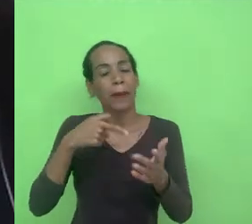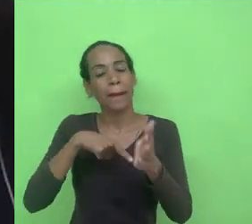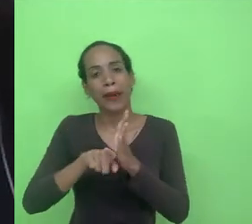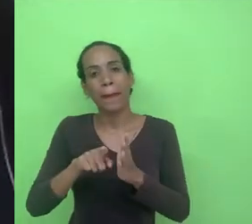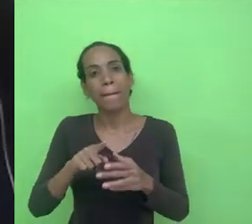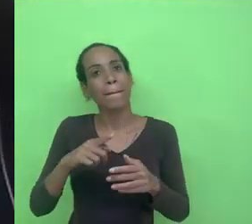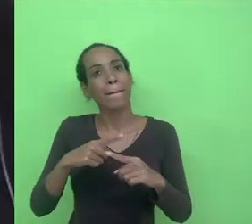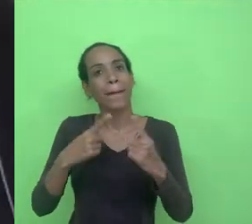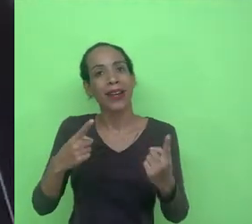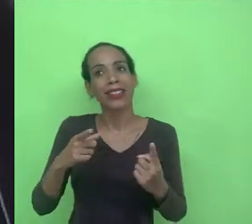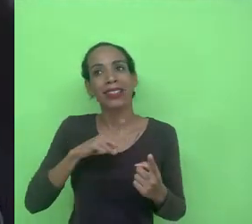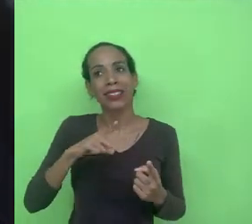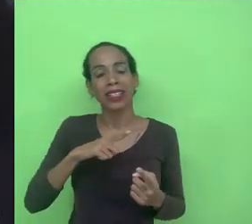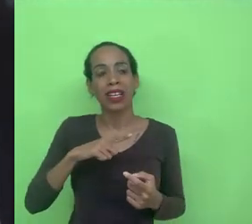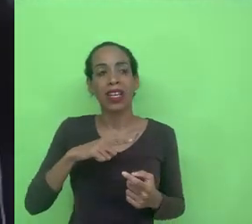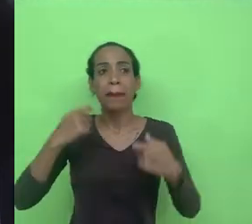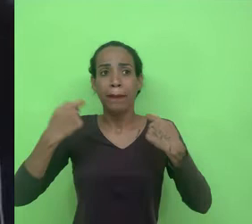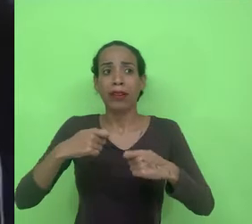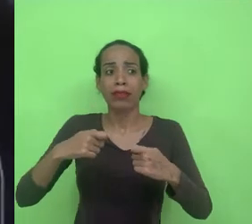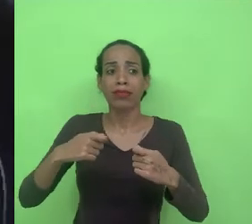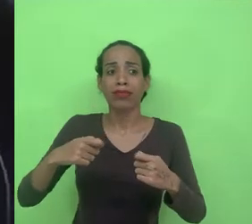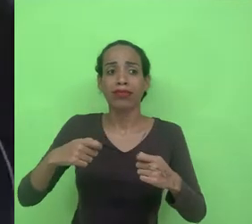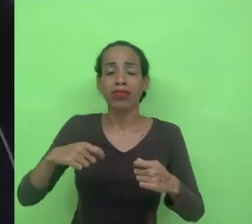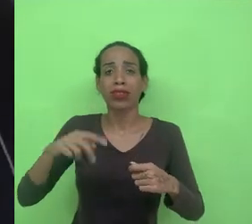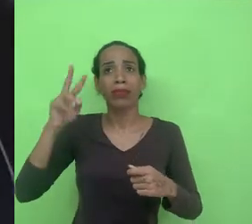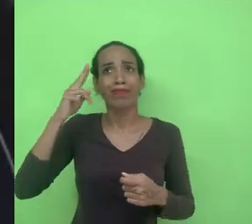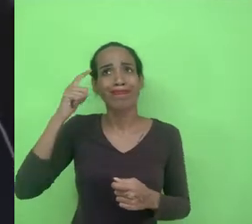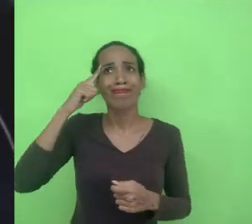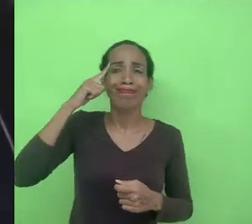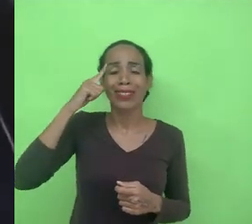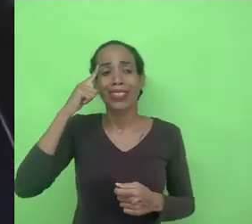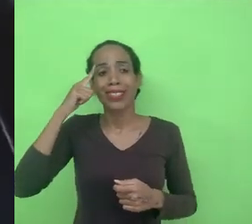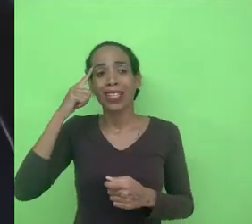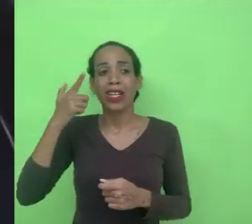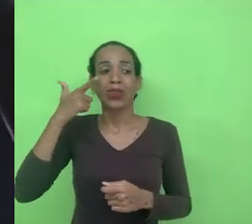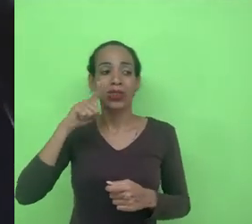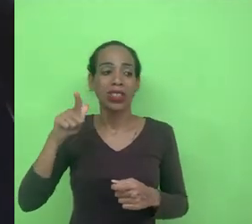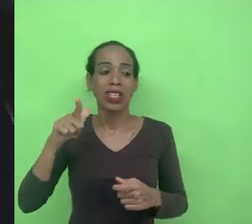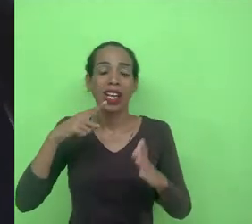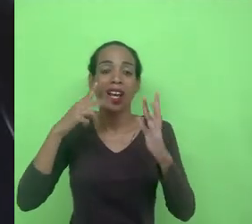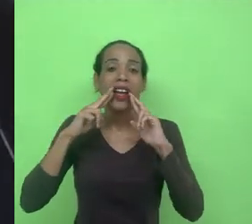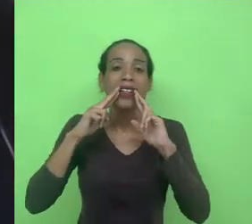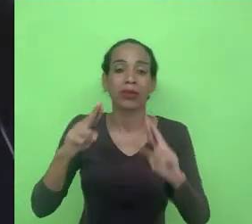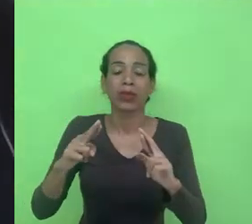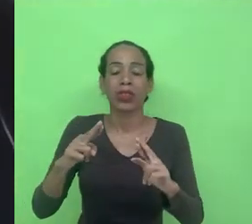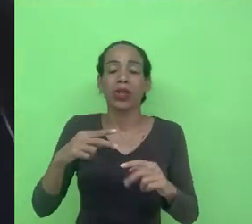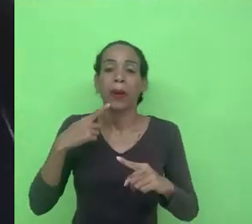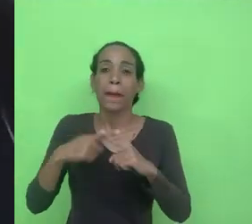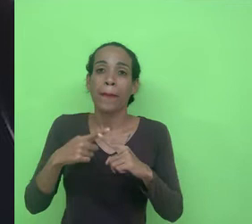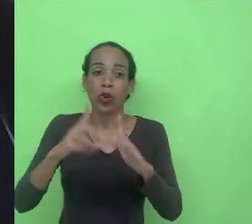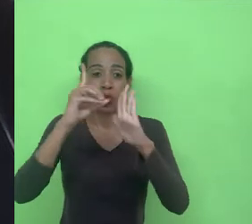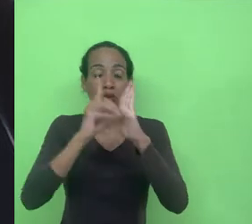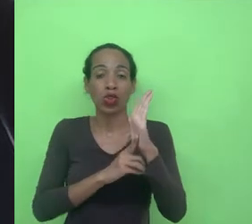tem algumas coisas a ser pensadas para ajudar talvez alguém a responder essa pergunta é que o direito ele